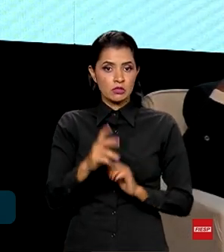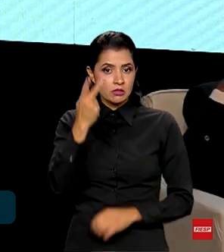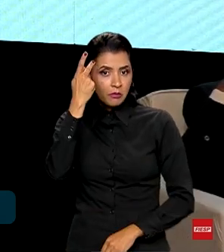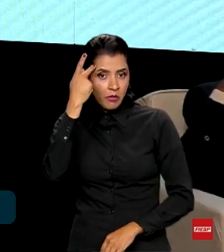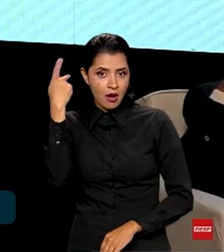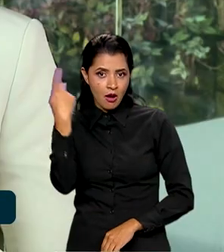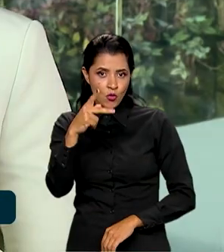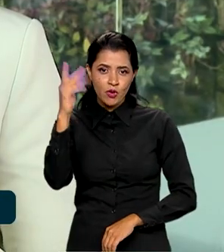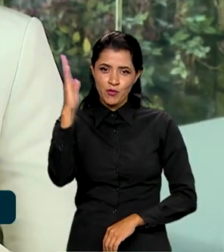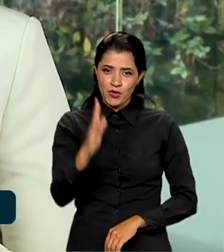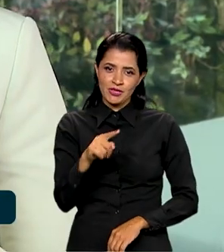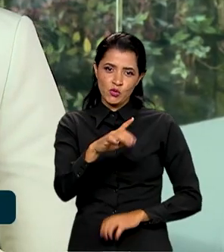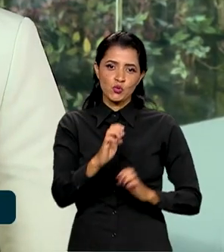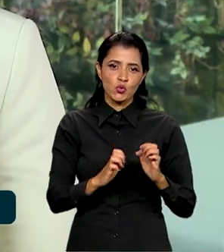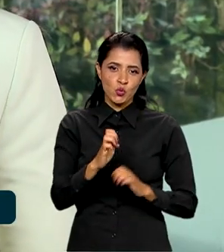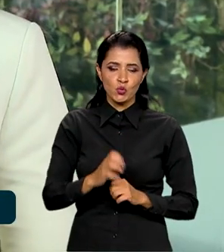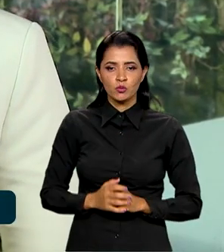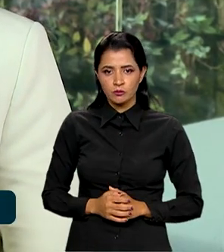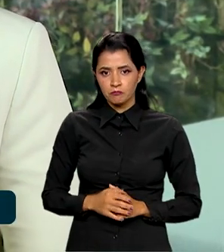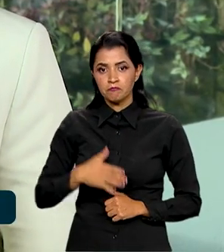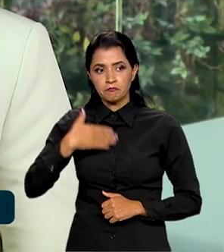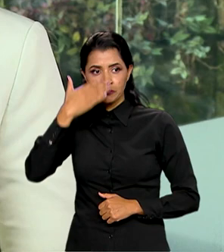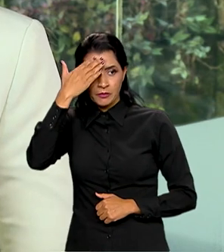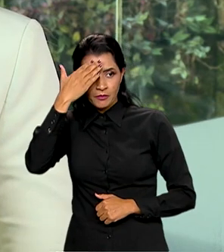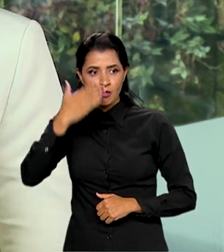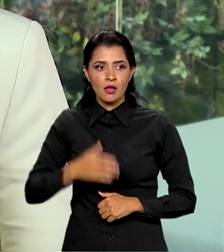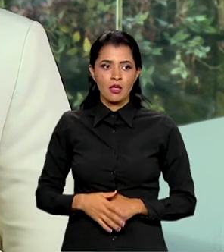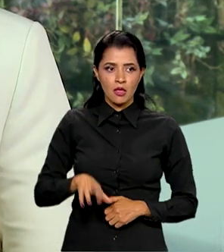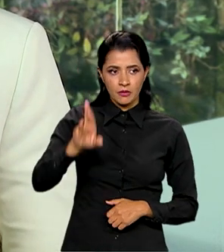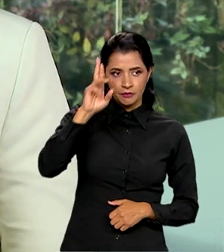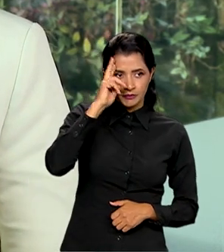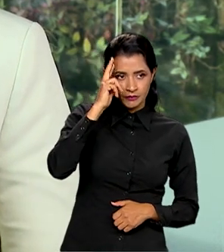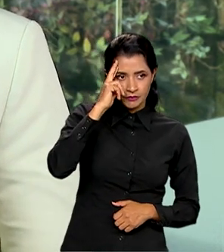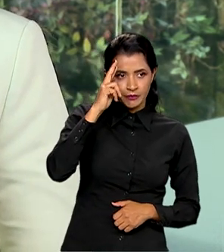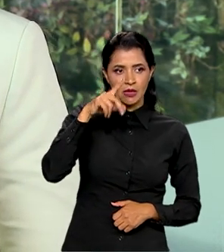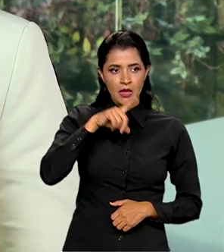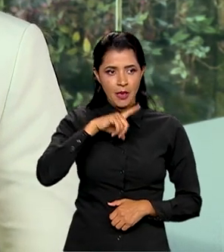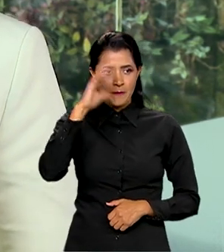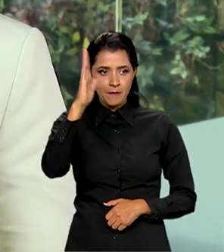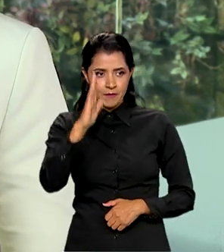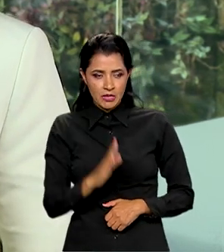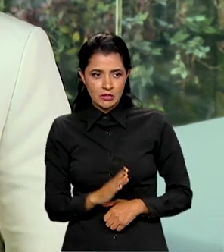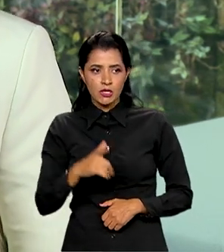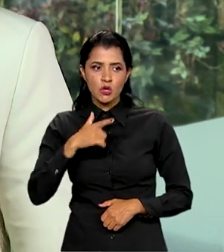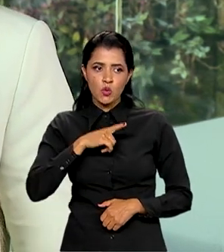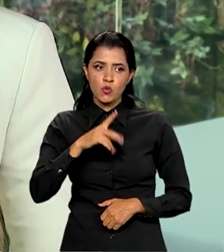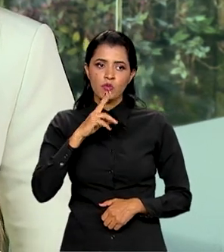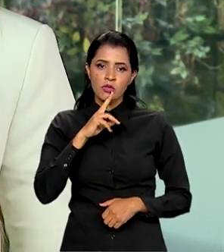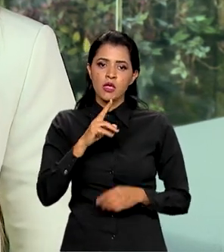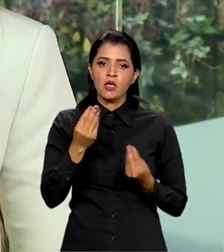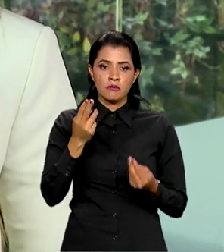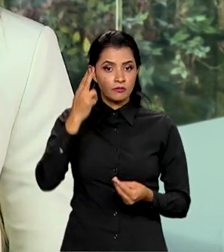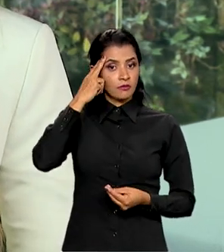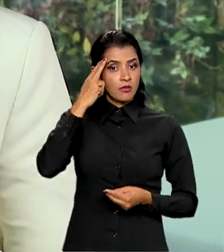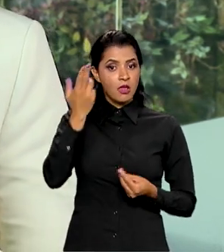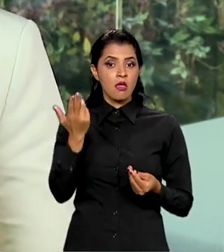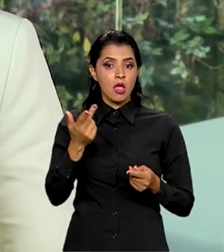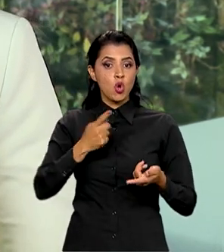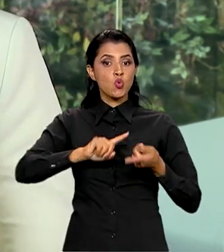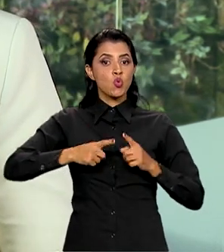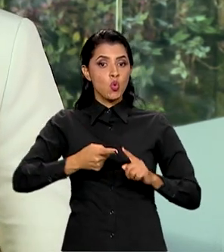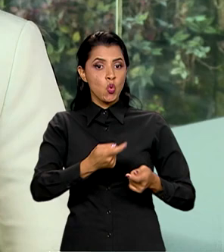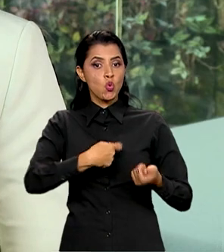Indústria do Brasil. A Arábia Saudita e o Brasil têm acordos bilaterais há mais de 50 anos. O Brasil exporta